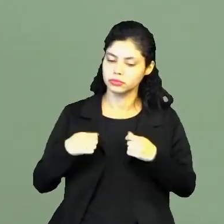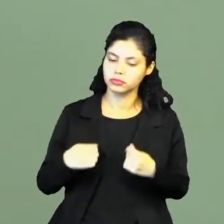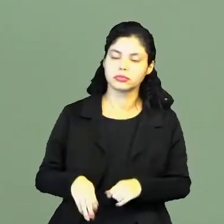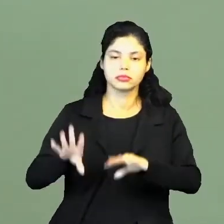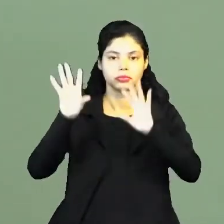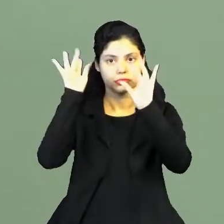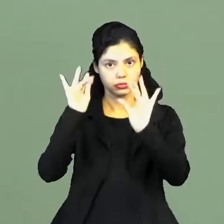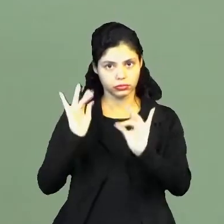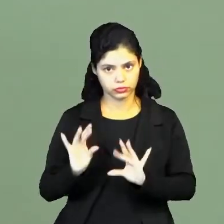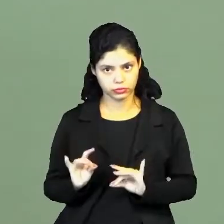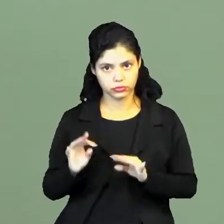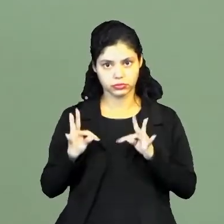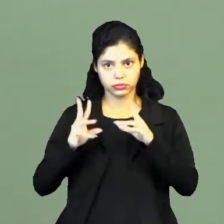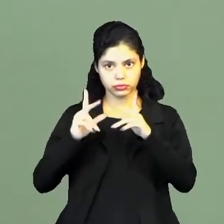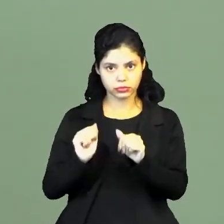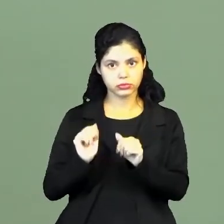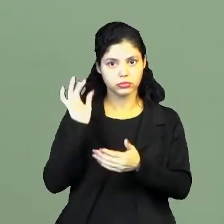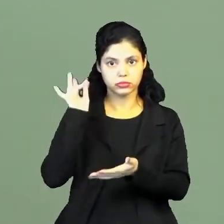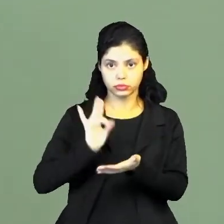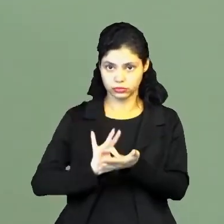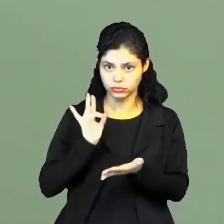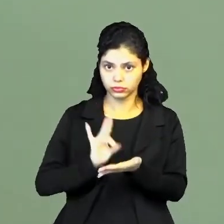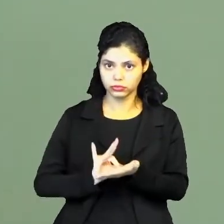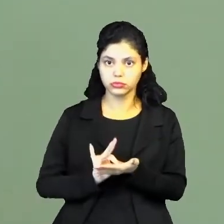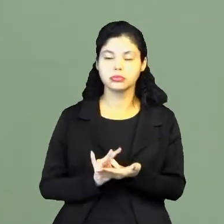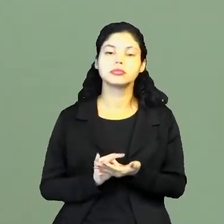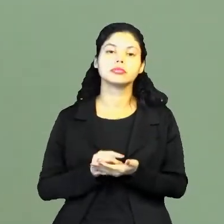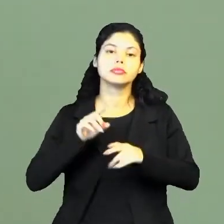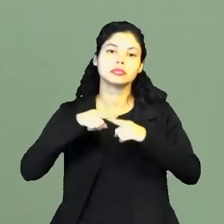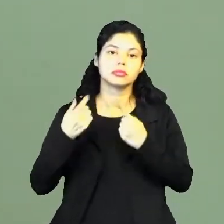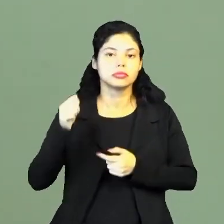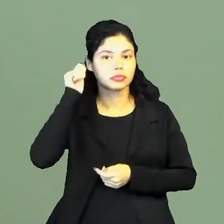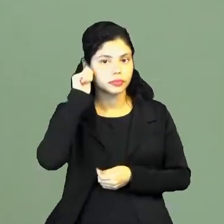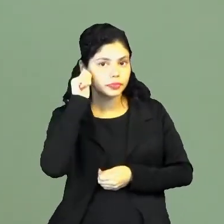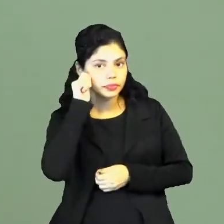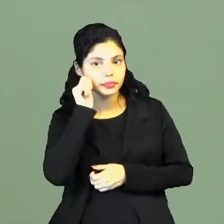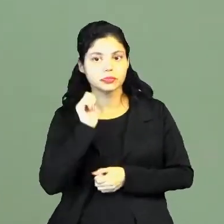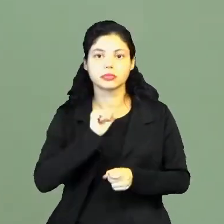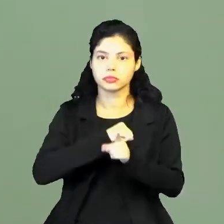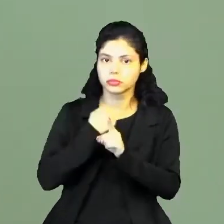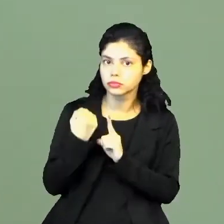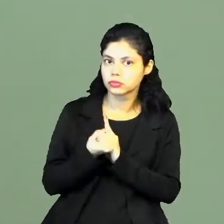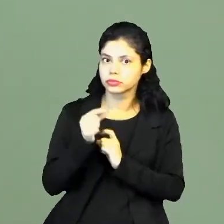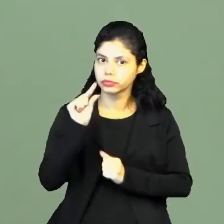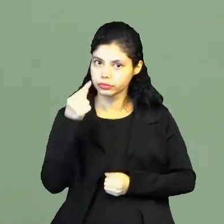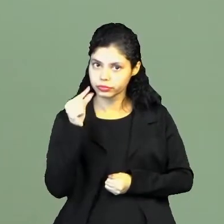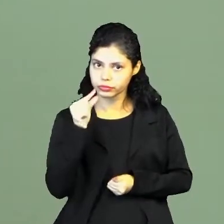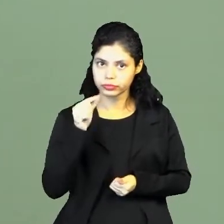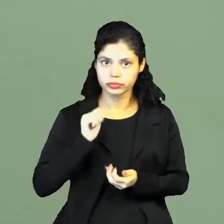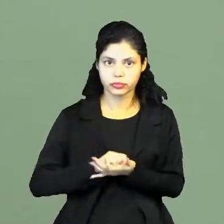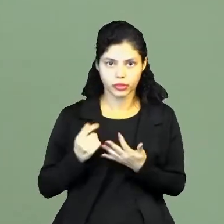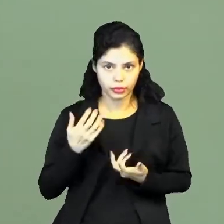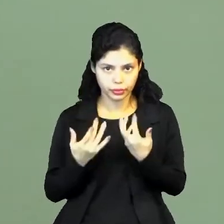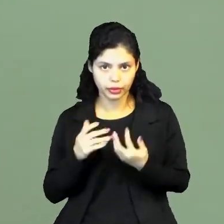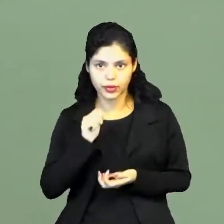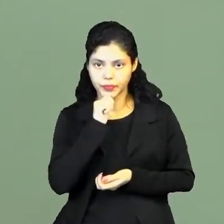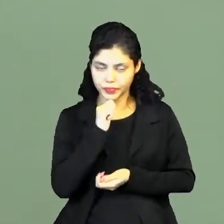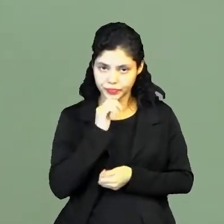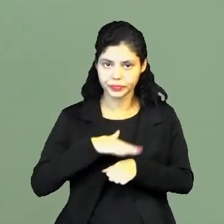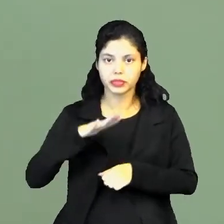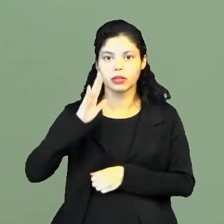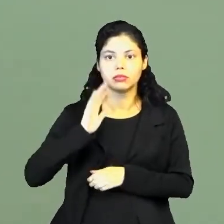claro que tem autor, né? Que ele utiliza ali mecanismos, né? Sociais, políticos, para colocar um pouco de pimenta ali naquela informação,